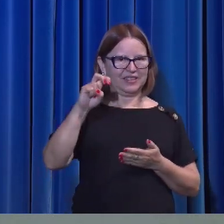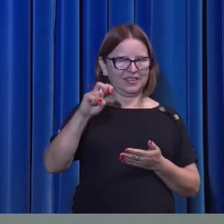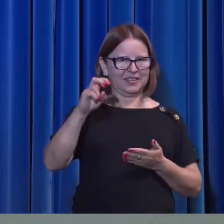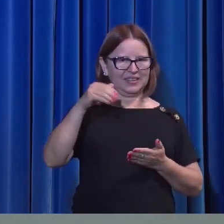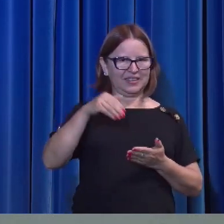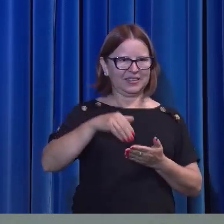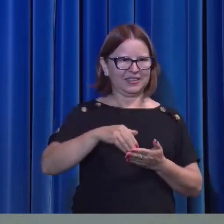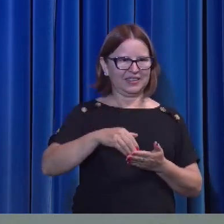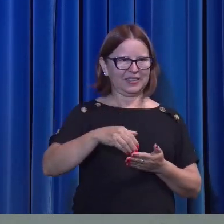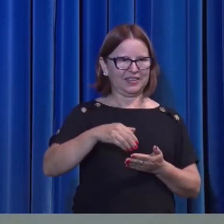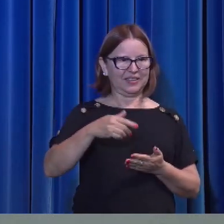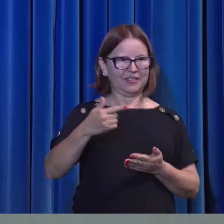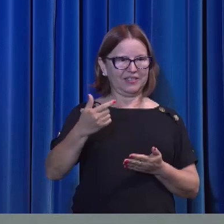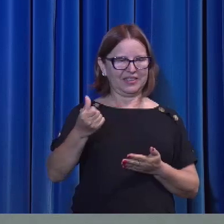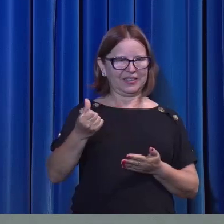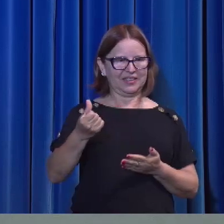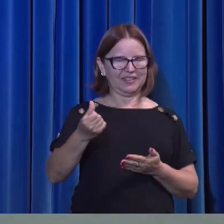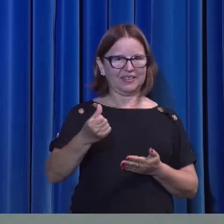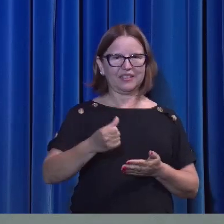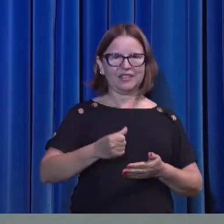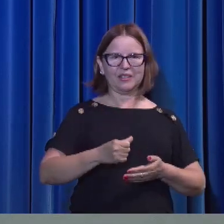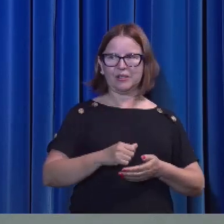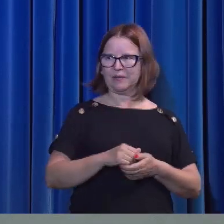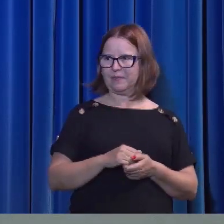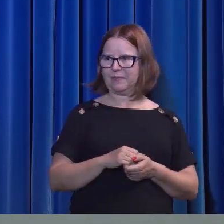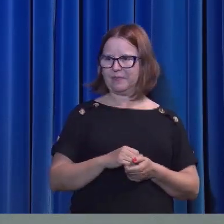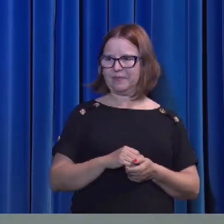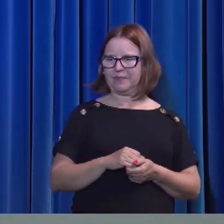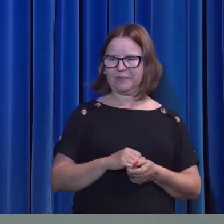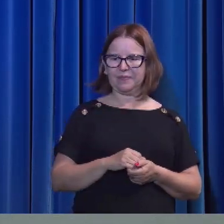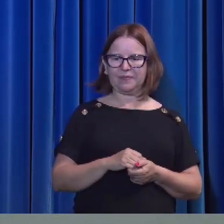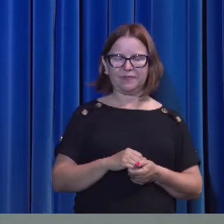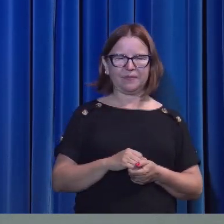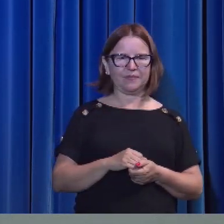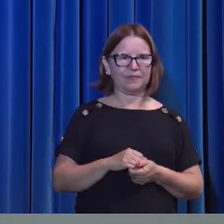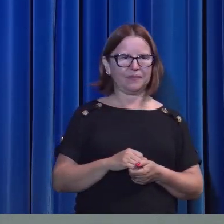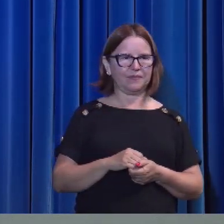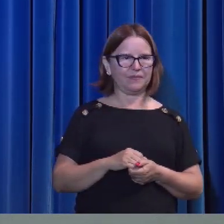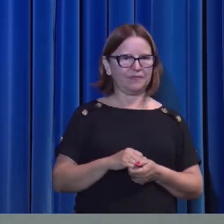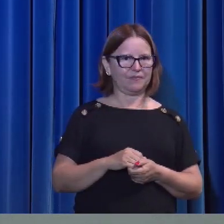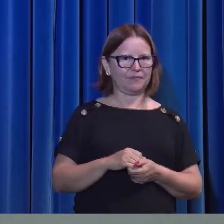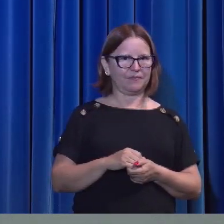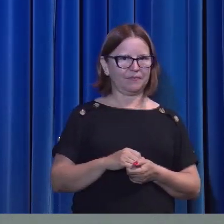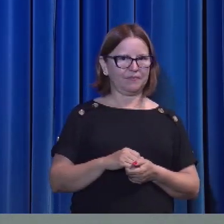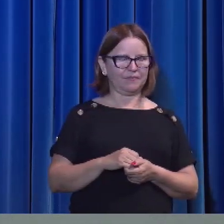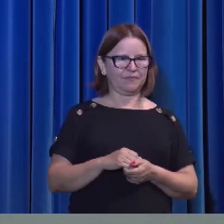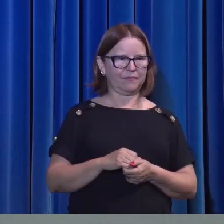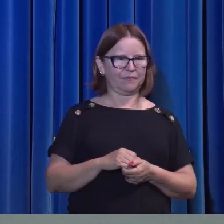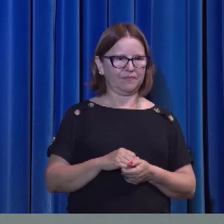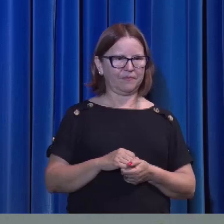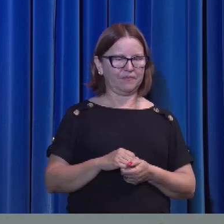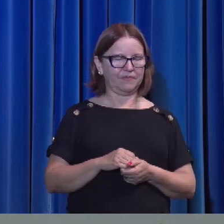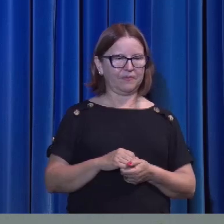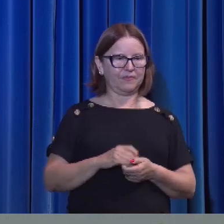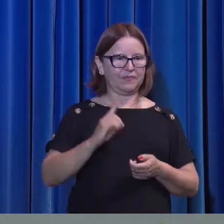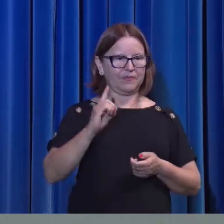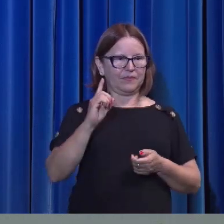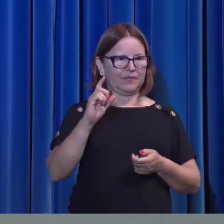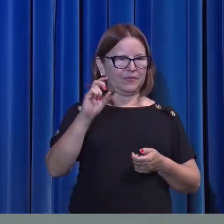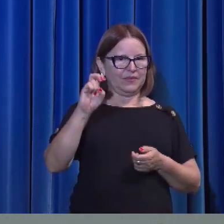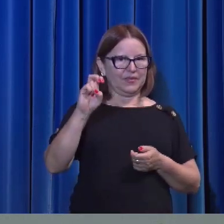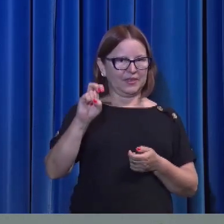26. 15 é apenas a elisão, é a ligação